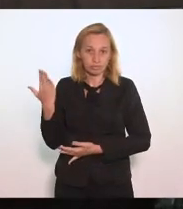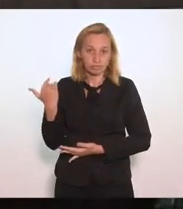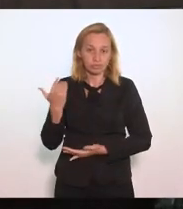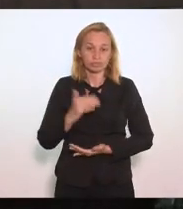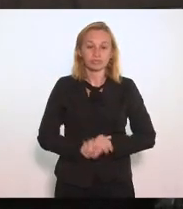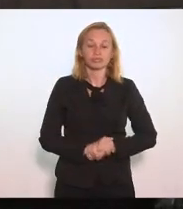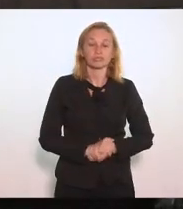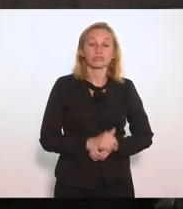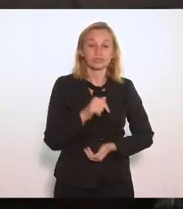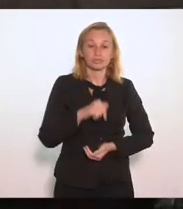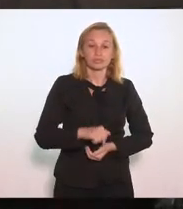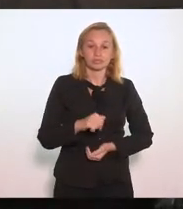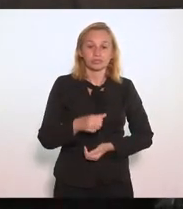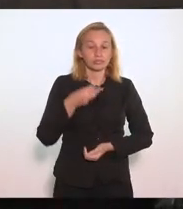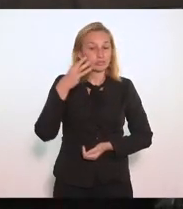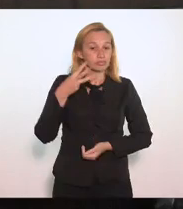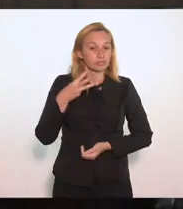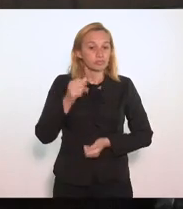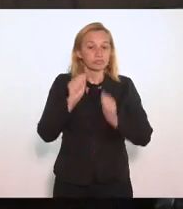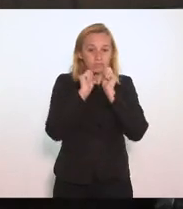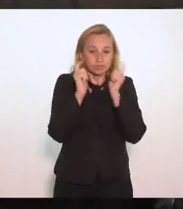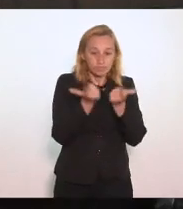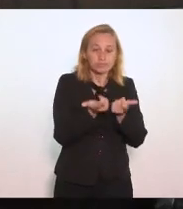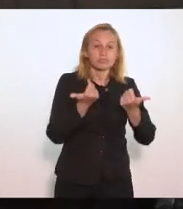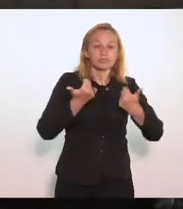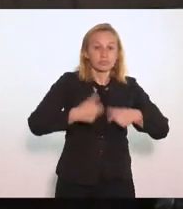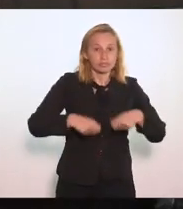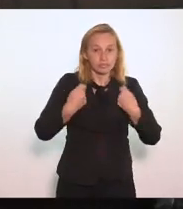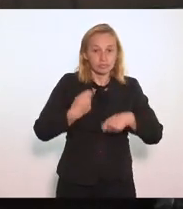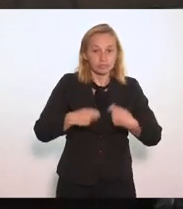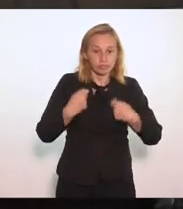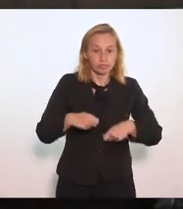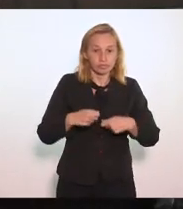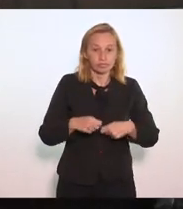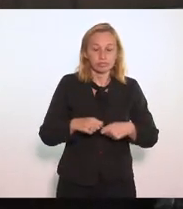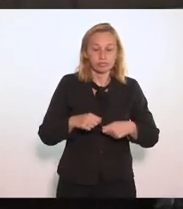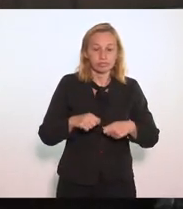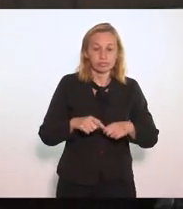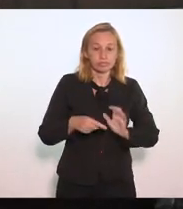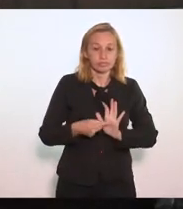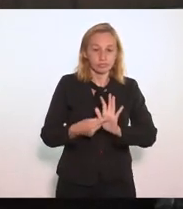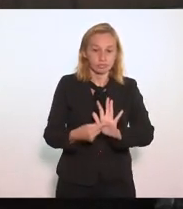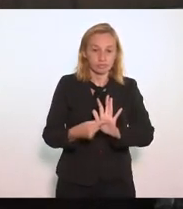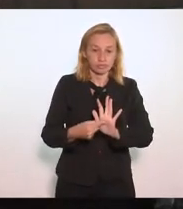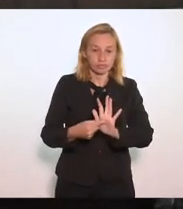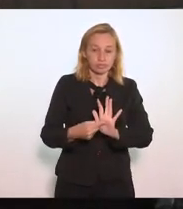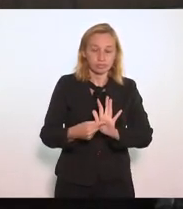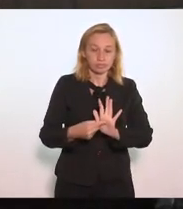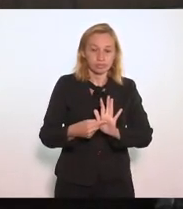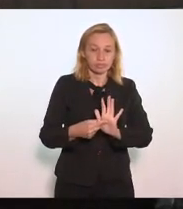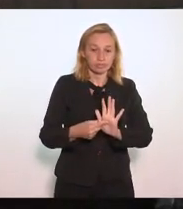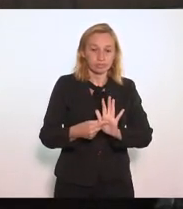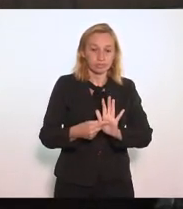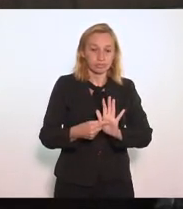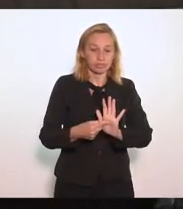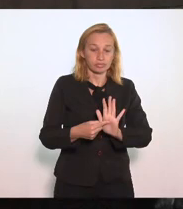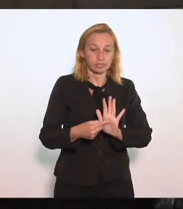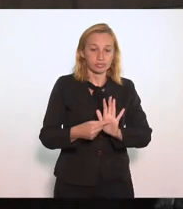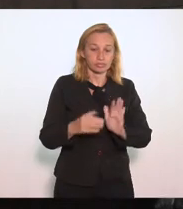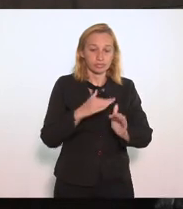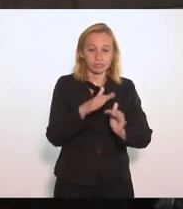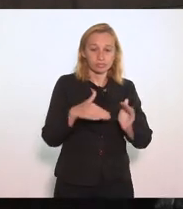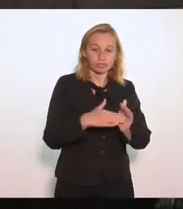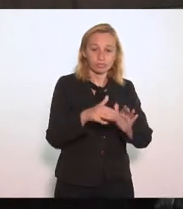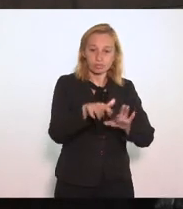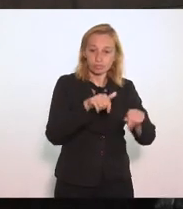Essa Assembleia Precisa Colocar na mesa E chamar novamente O governo federal